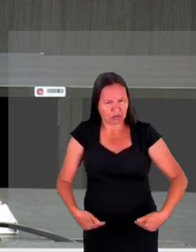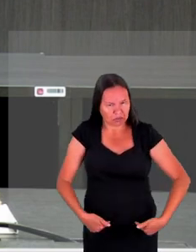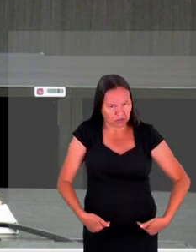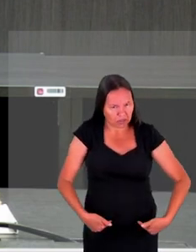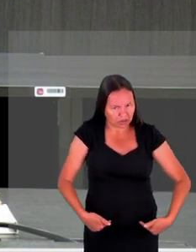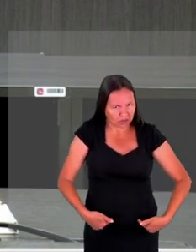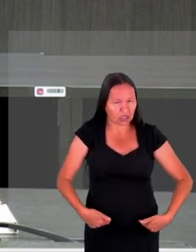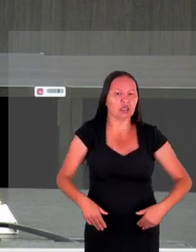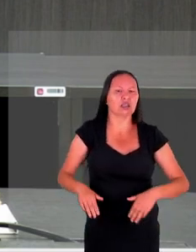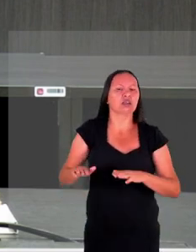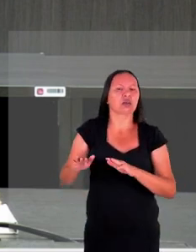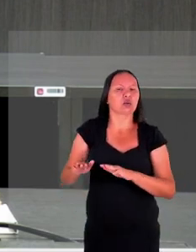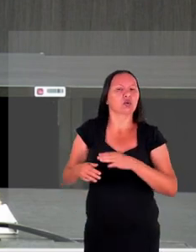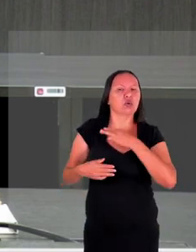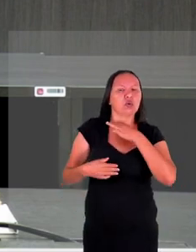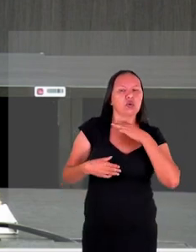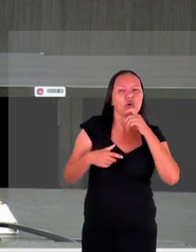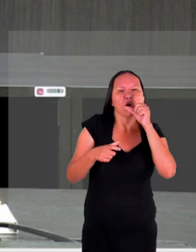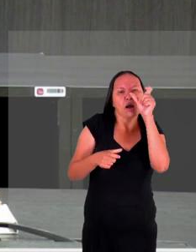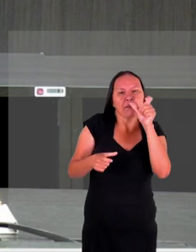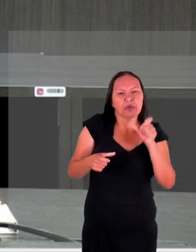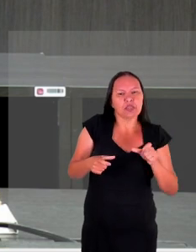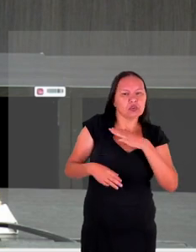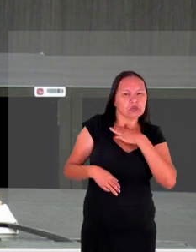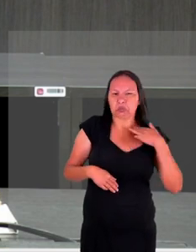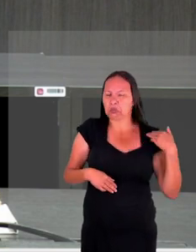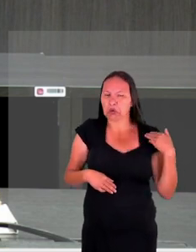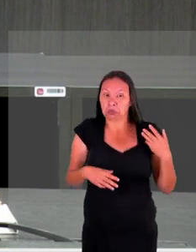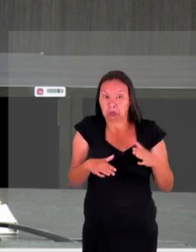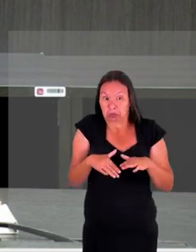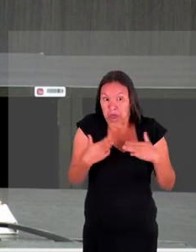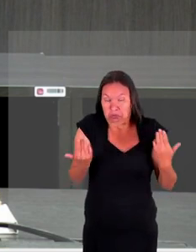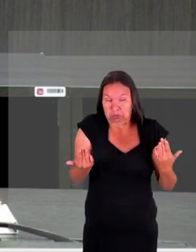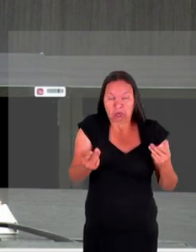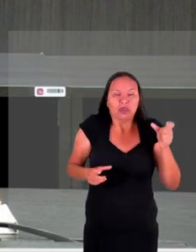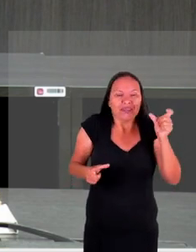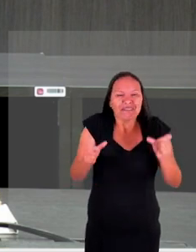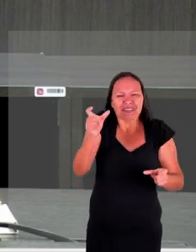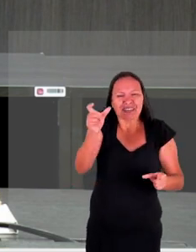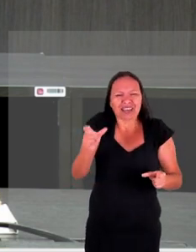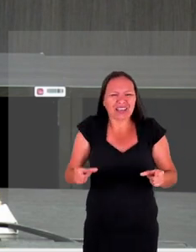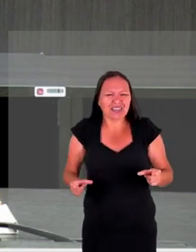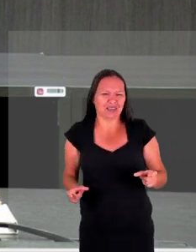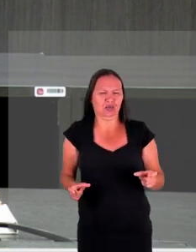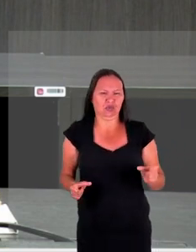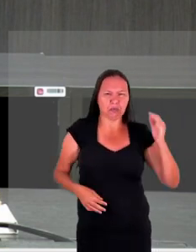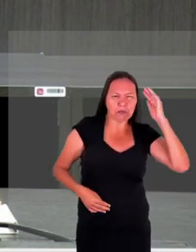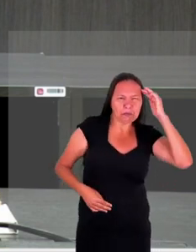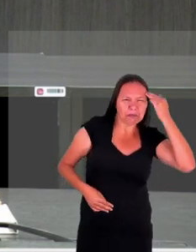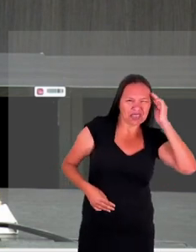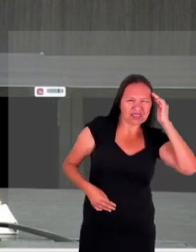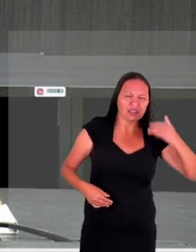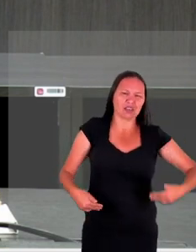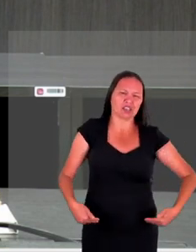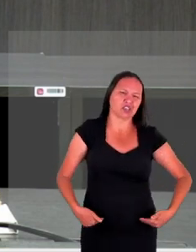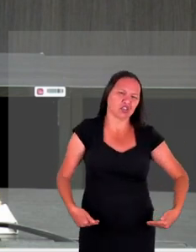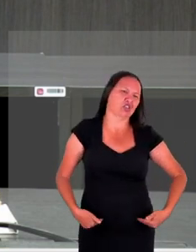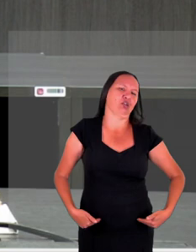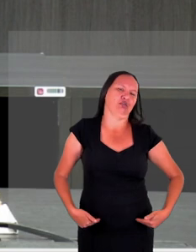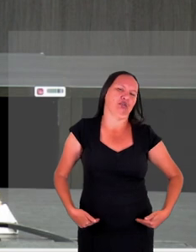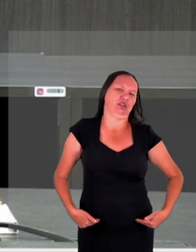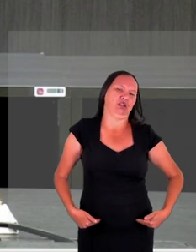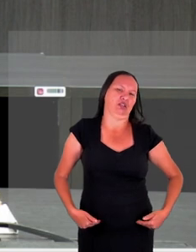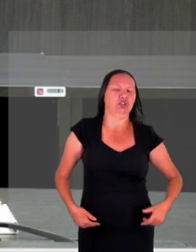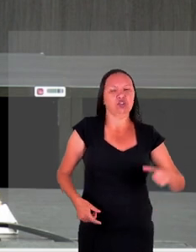indivíduo inclusive vai responder de uma forma e você tocou num ponto importantíssimo também que faz